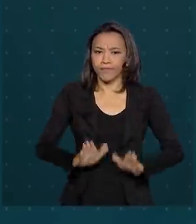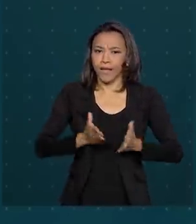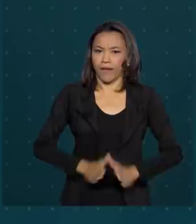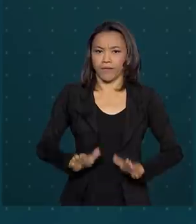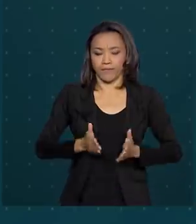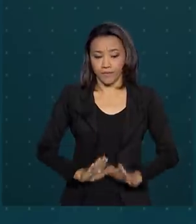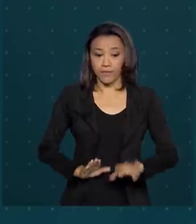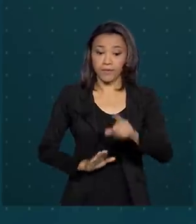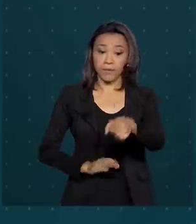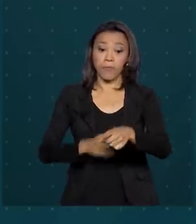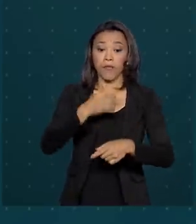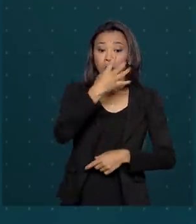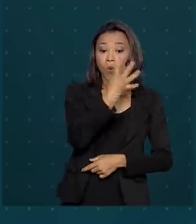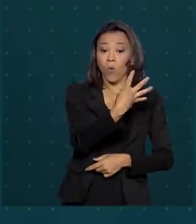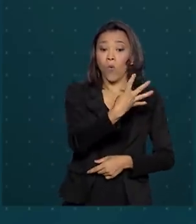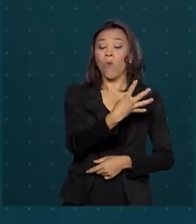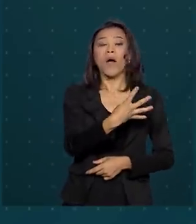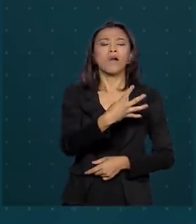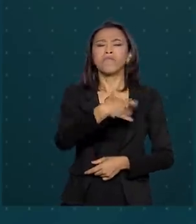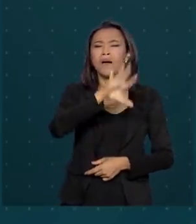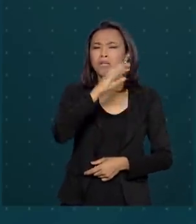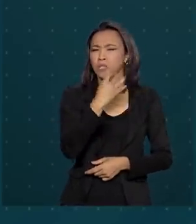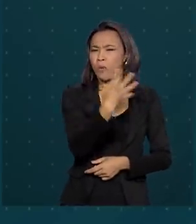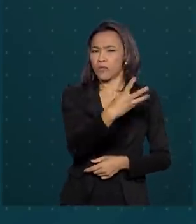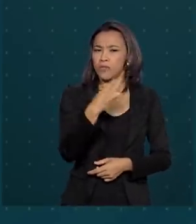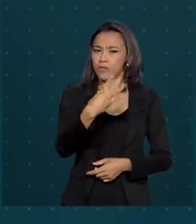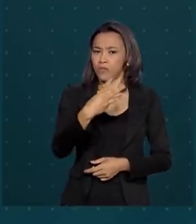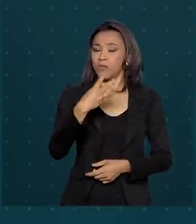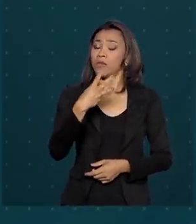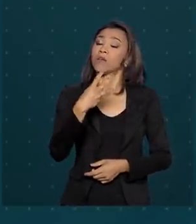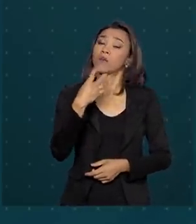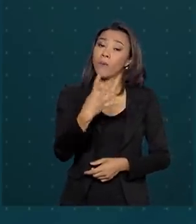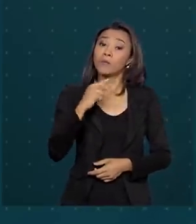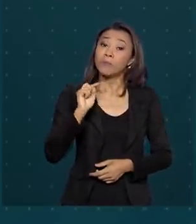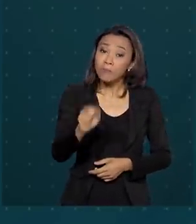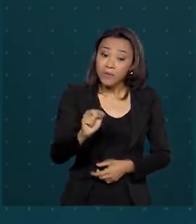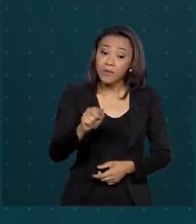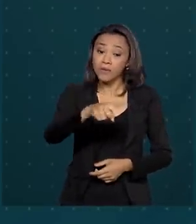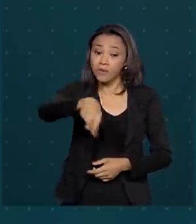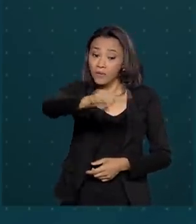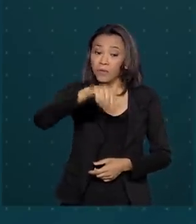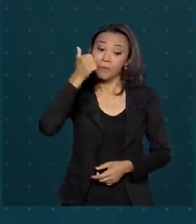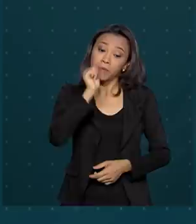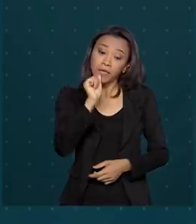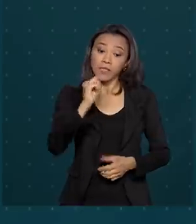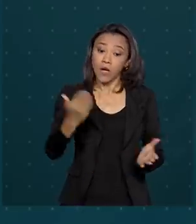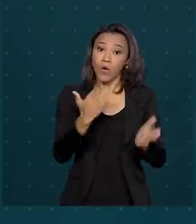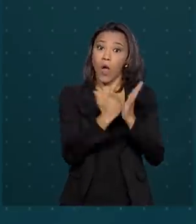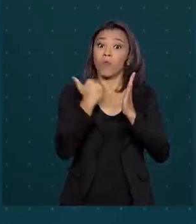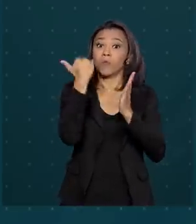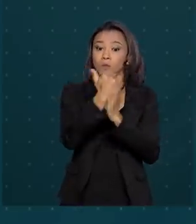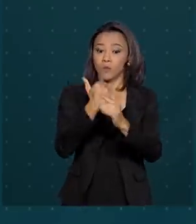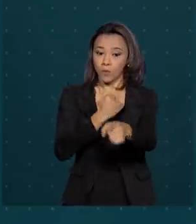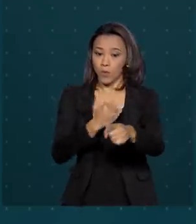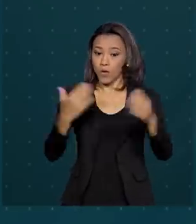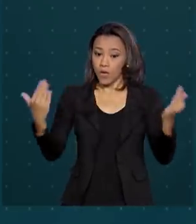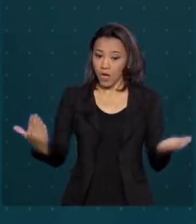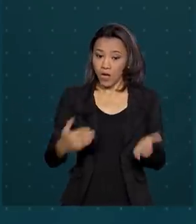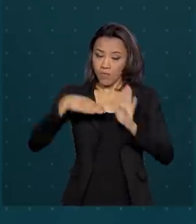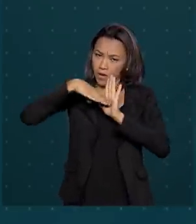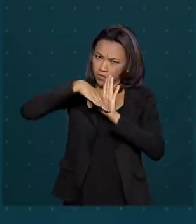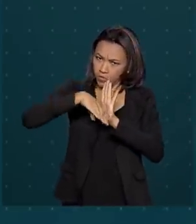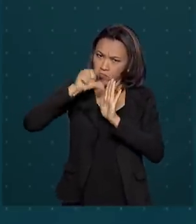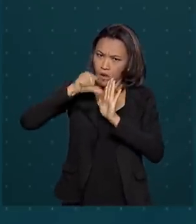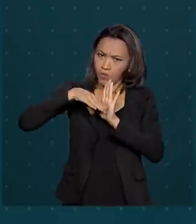434 mil mães adolescentes por ano. Este número já foi maior e agora está em queda. Ainda assim,